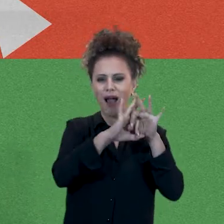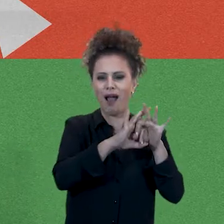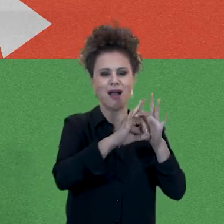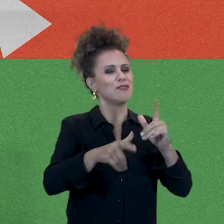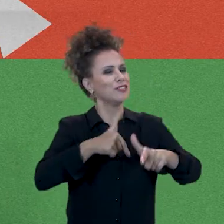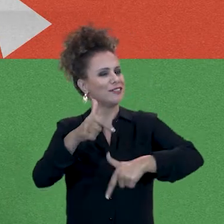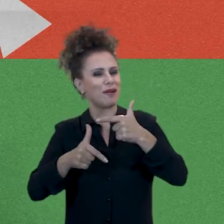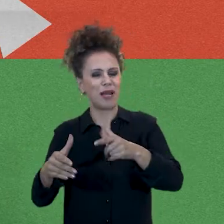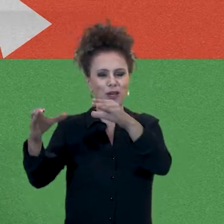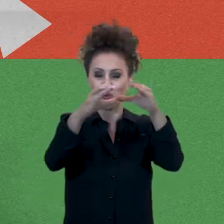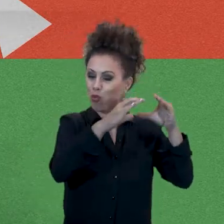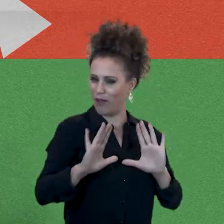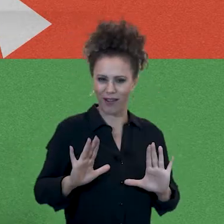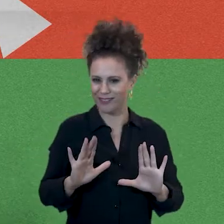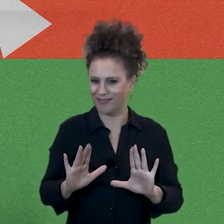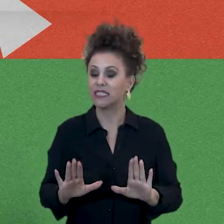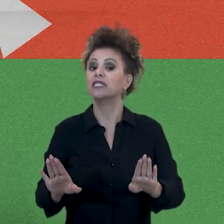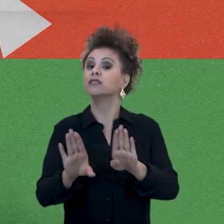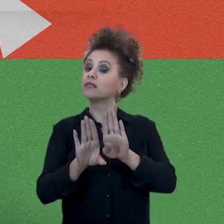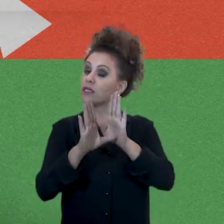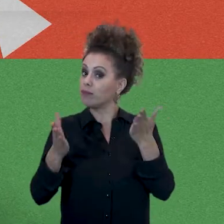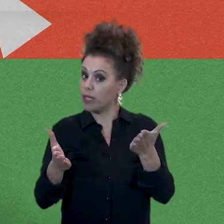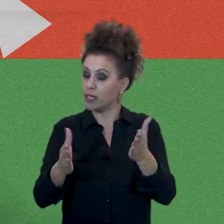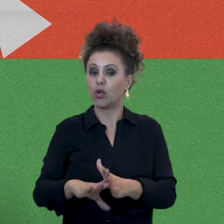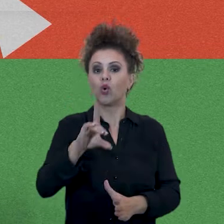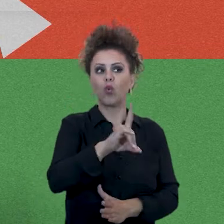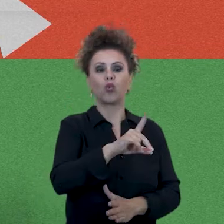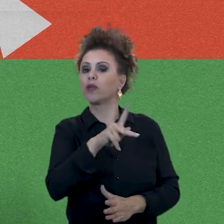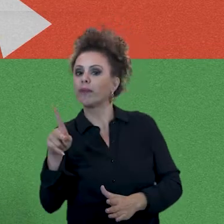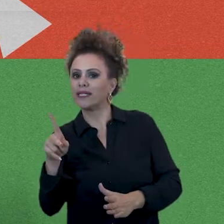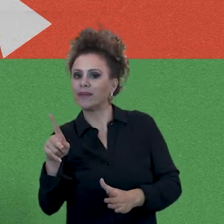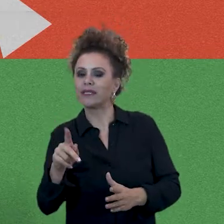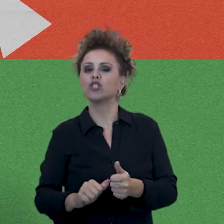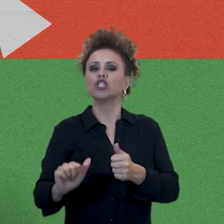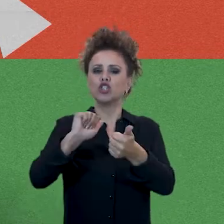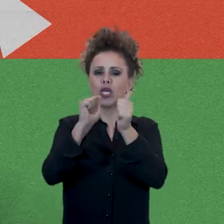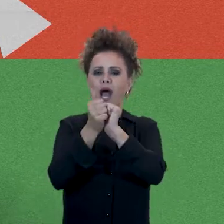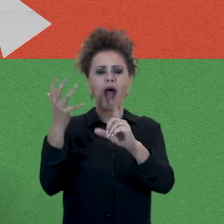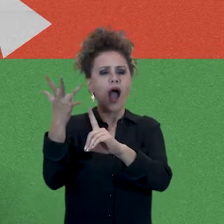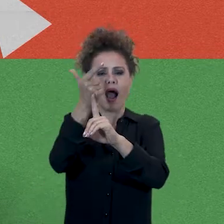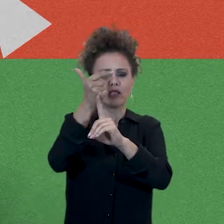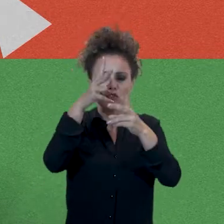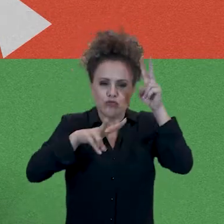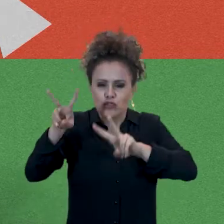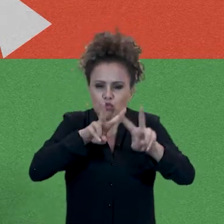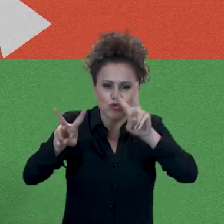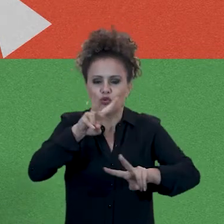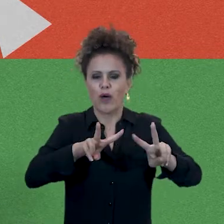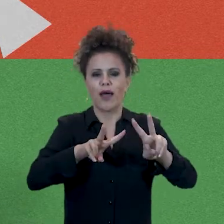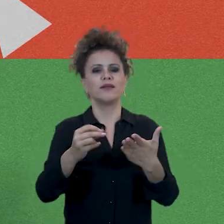Podendo atuar em todos esses campos. Também no departamento de artes visuais, existe uma interlocução